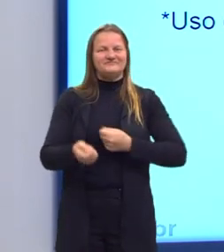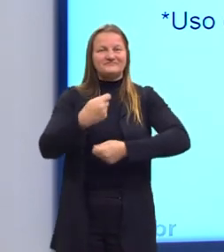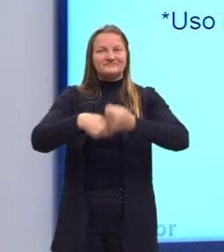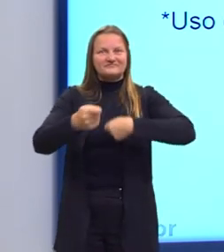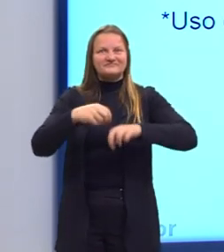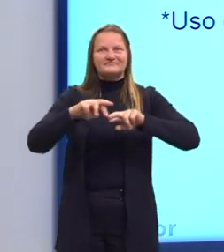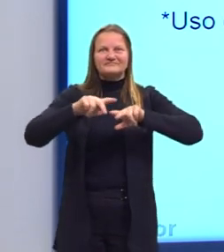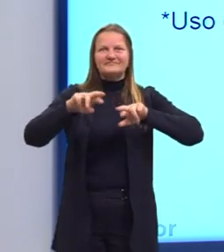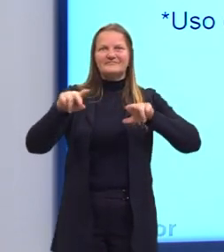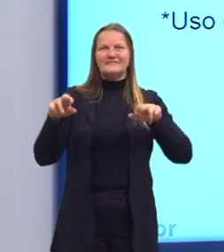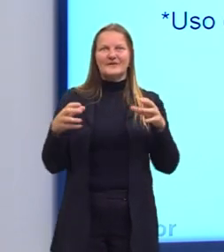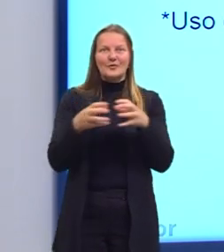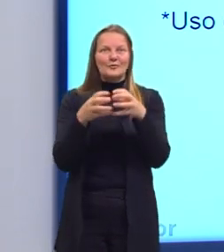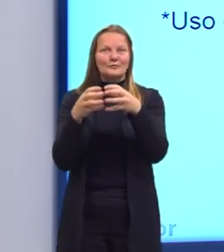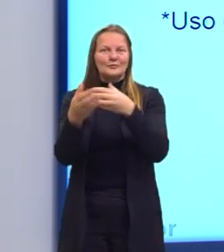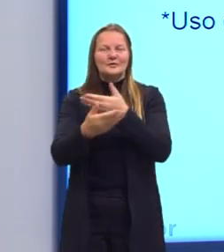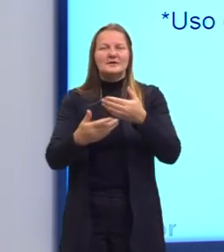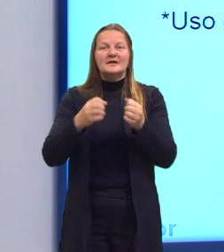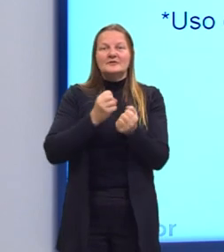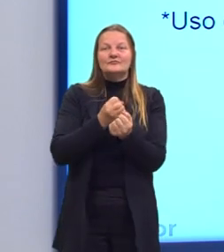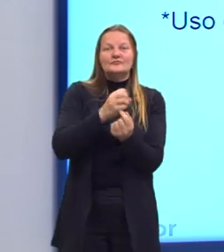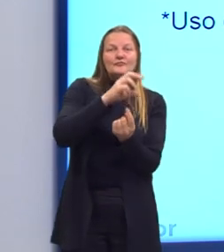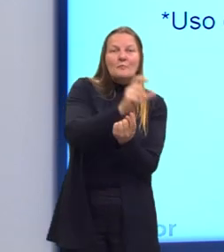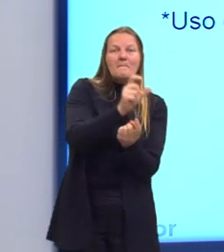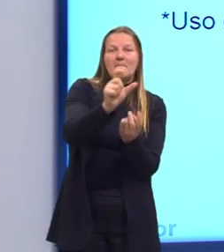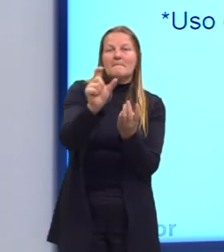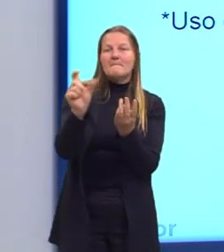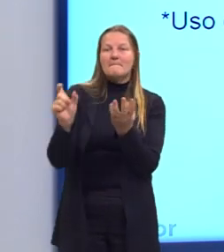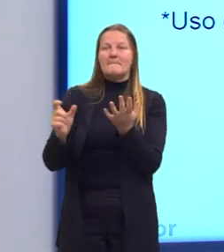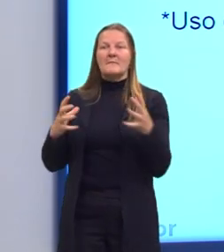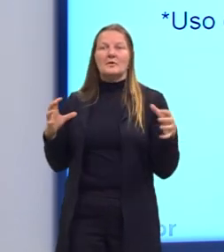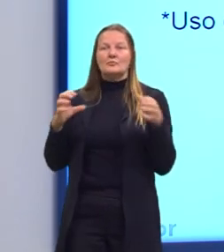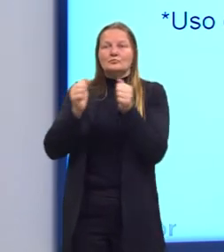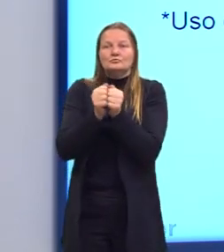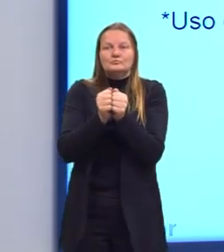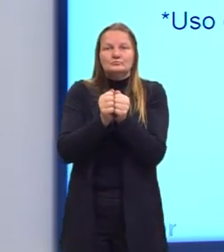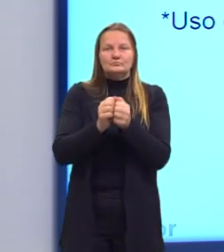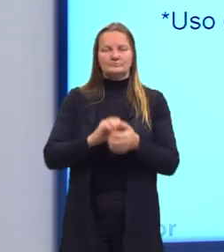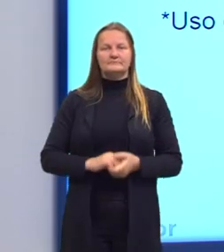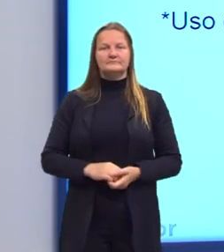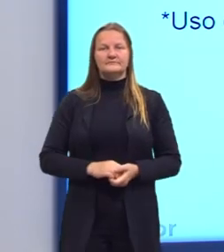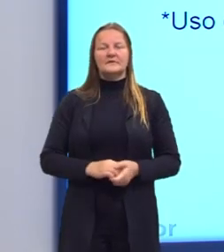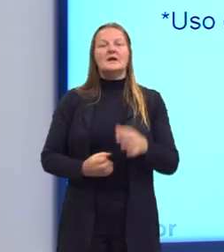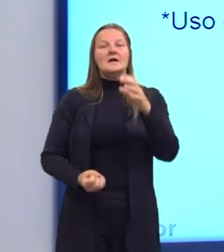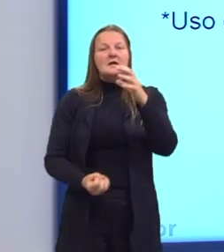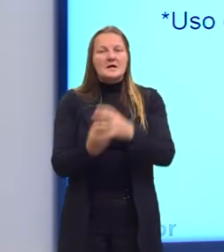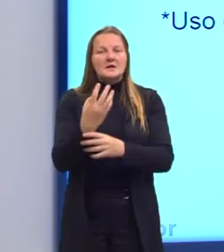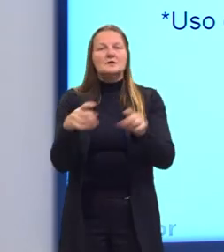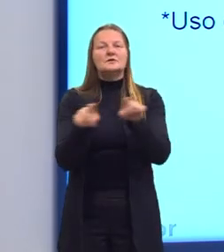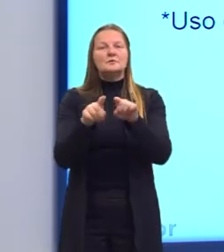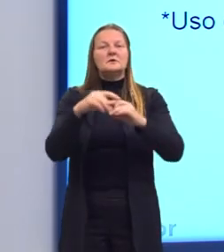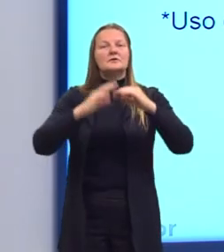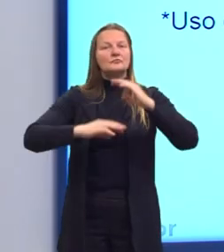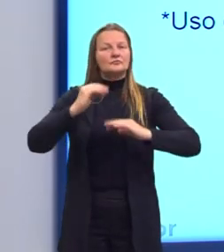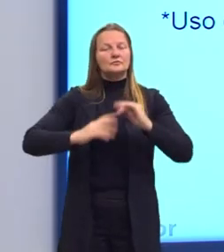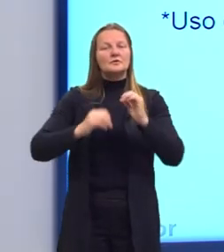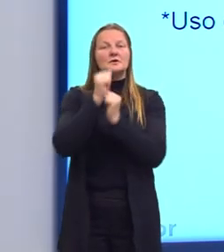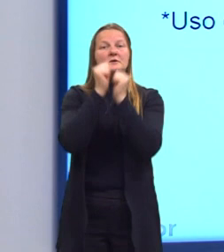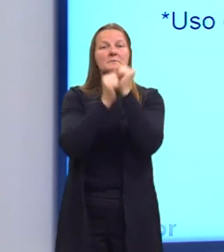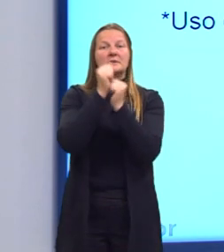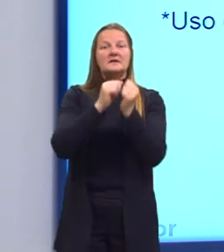Então, há essa dispersão das etapas de produção. Surgimento e ampla atuação das empresas